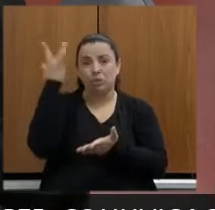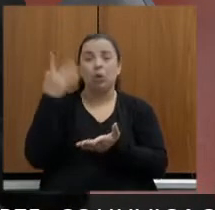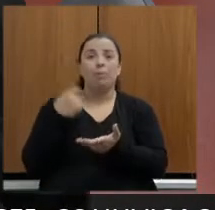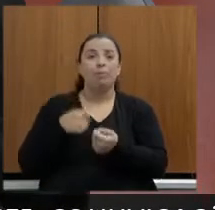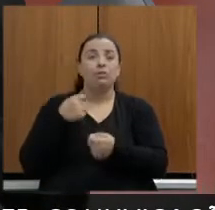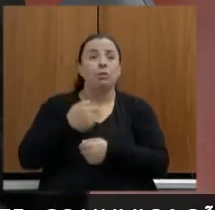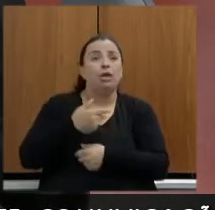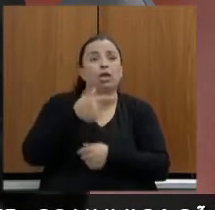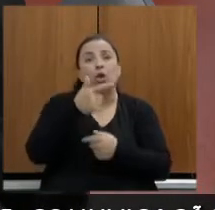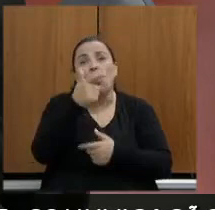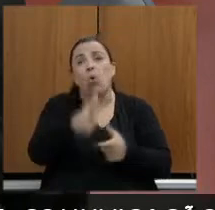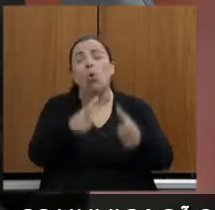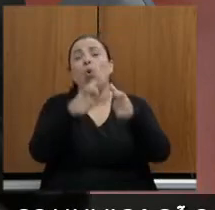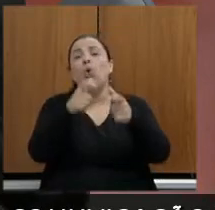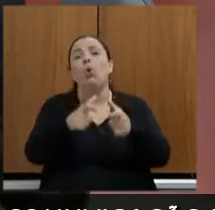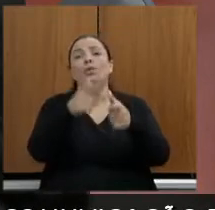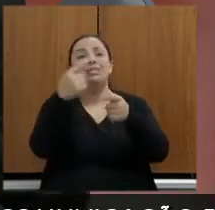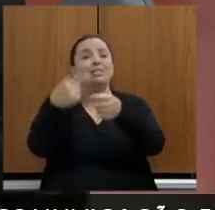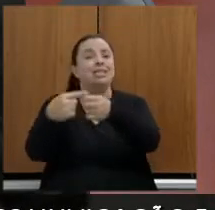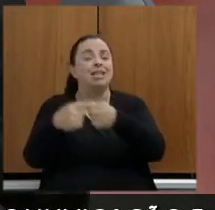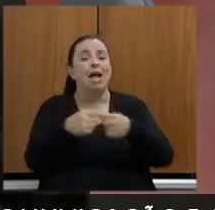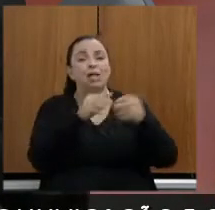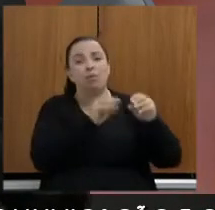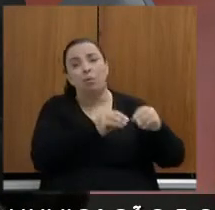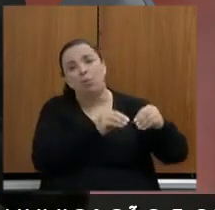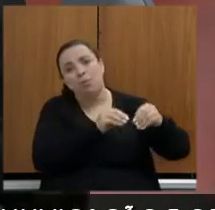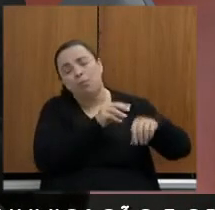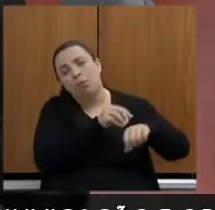Ou seja, ou a queda de arrecadação.